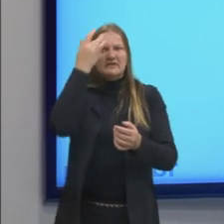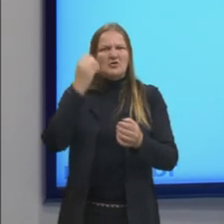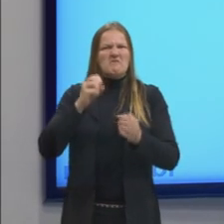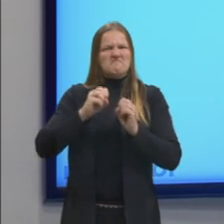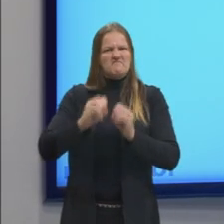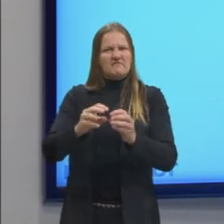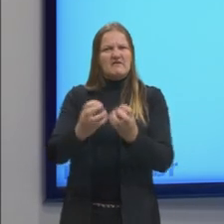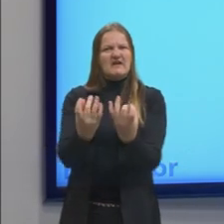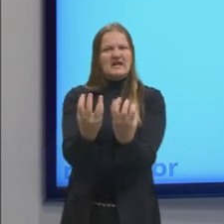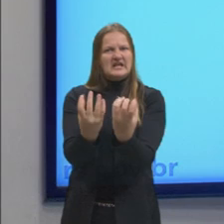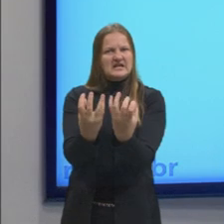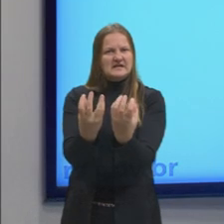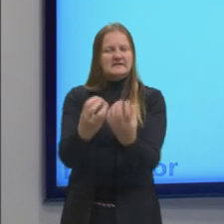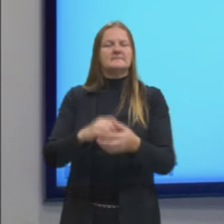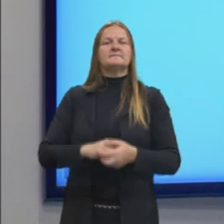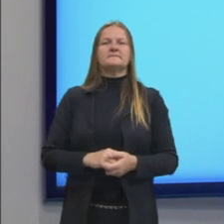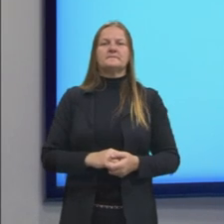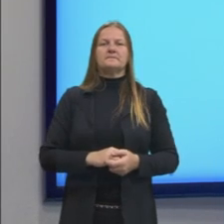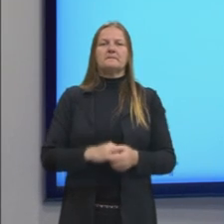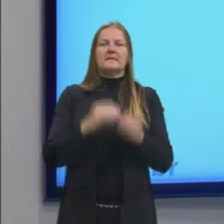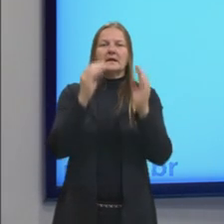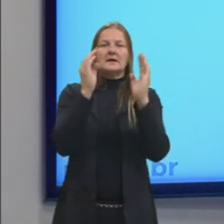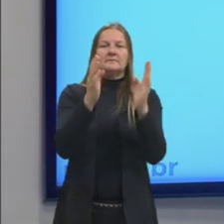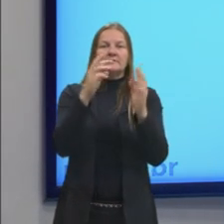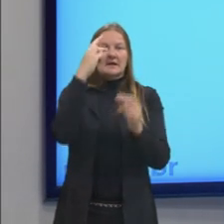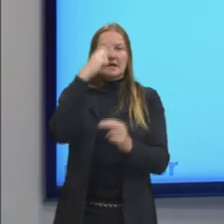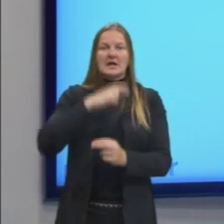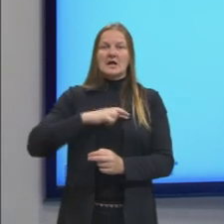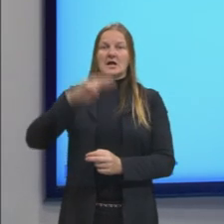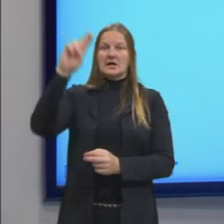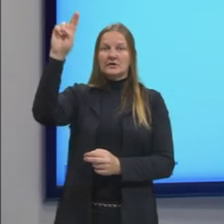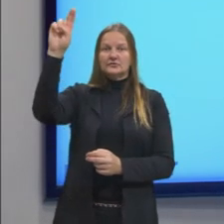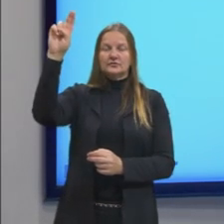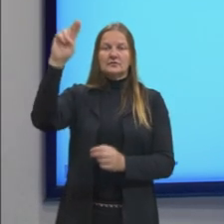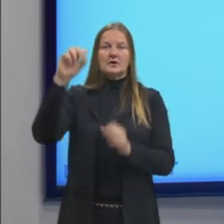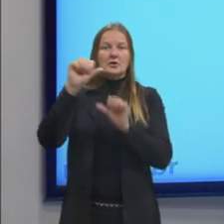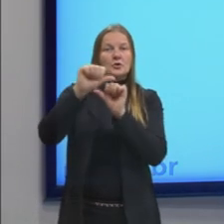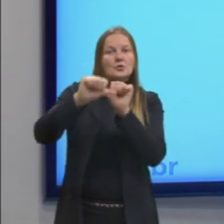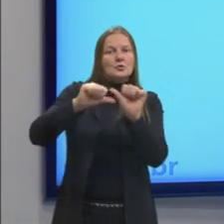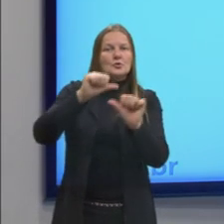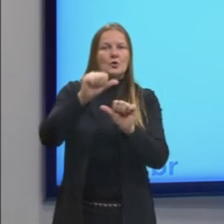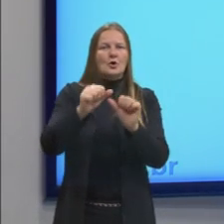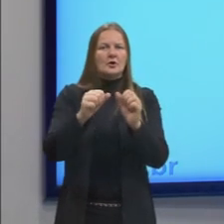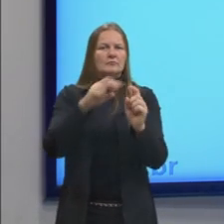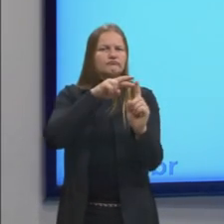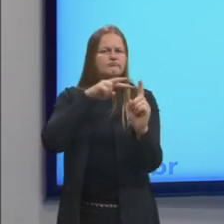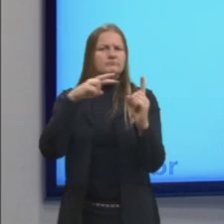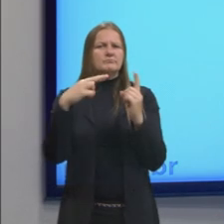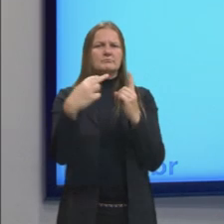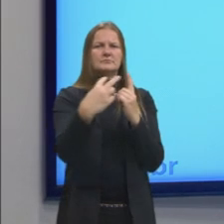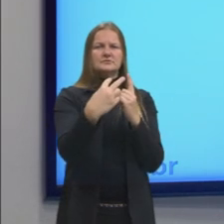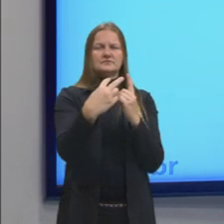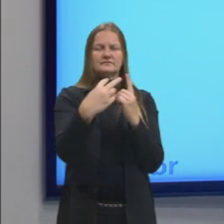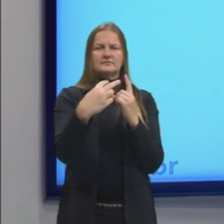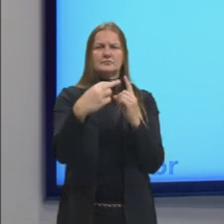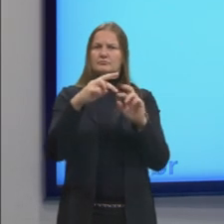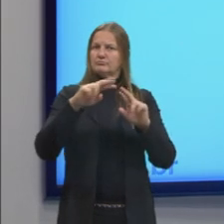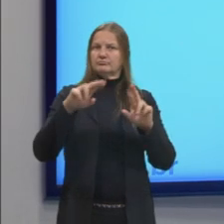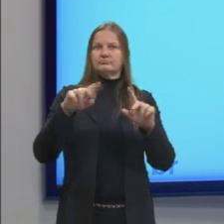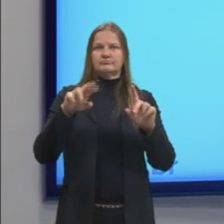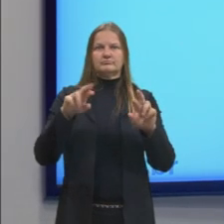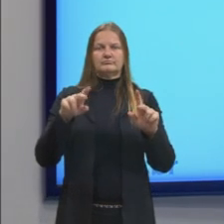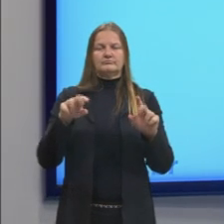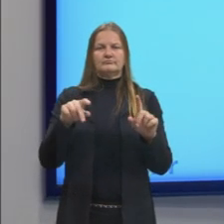paradigma religioso para um paradigma mecanicista, que nós possamos entender o que acontece ao nosso redor.